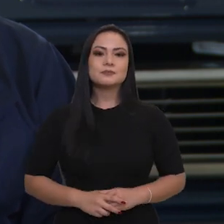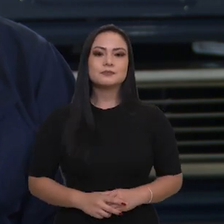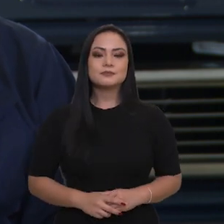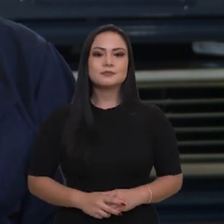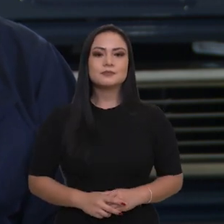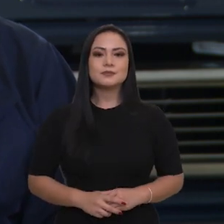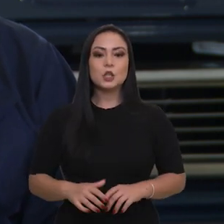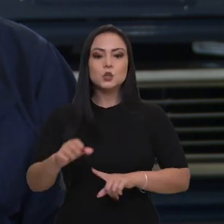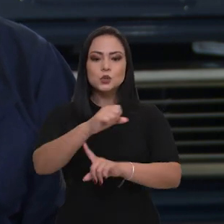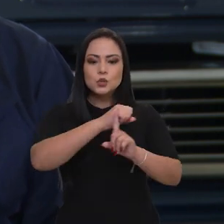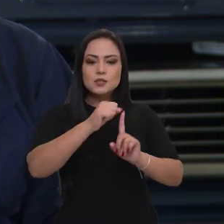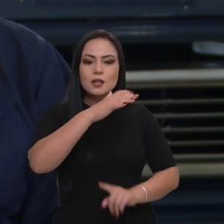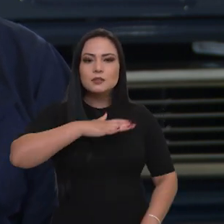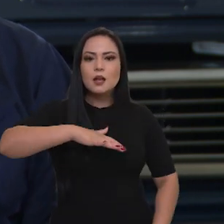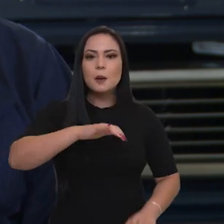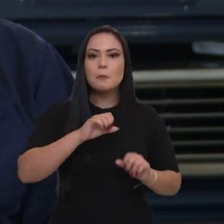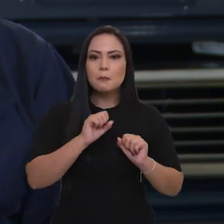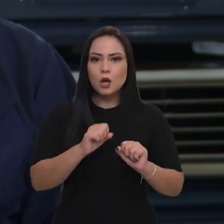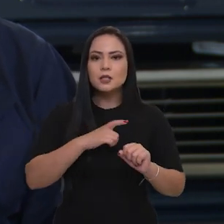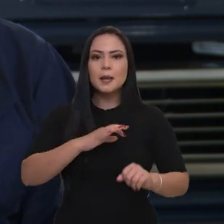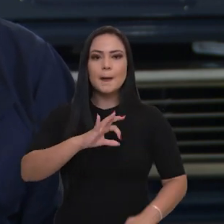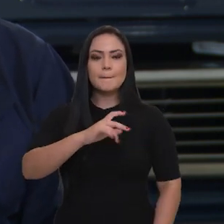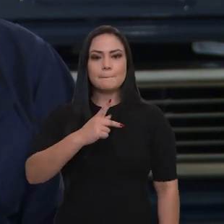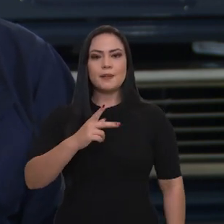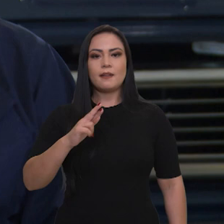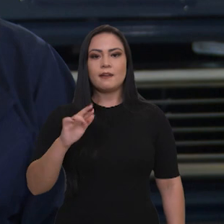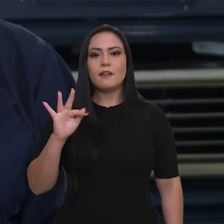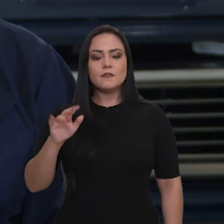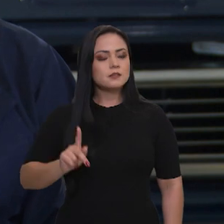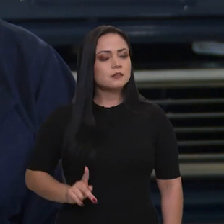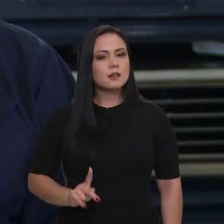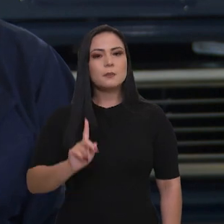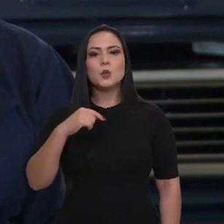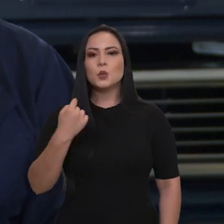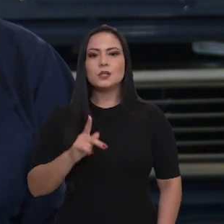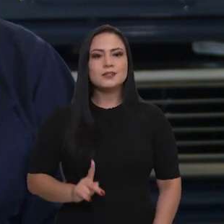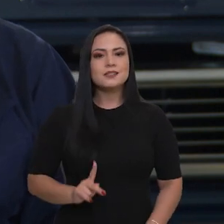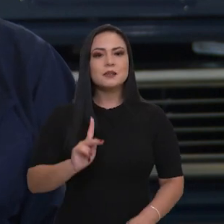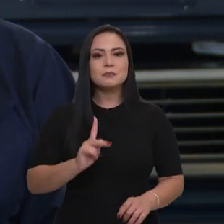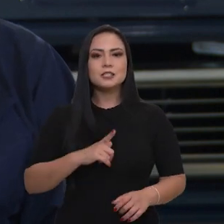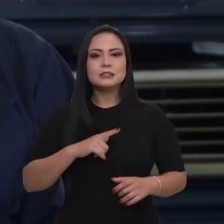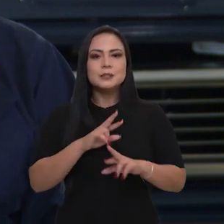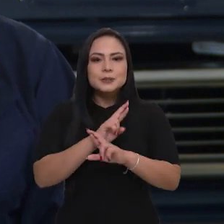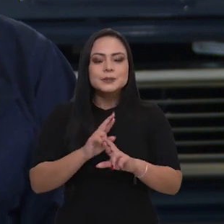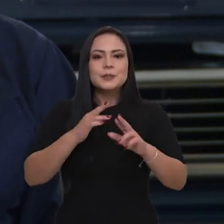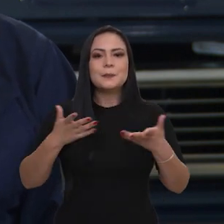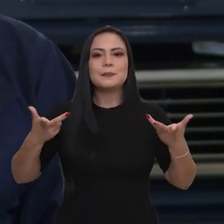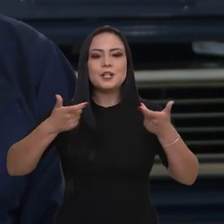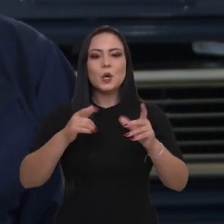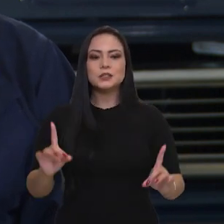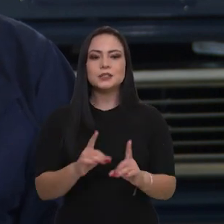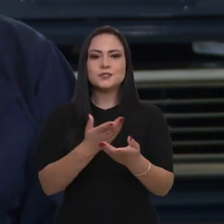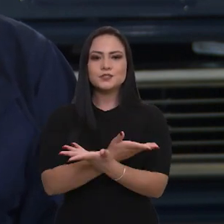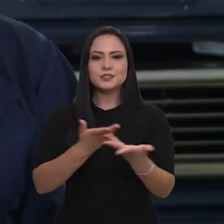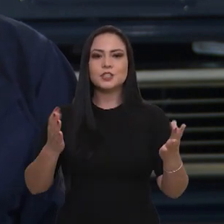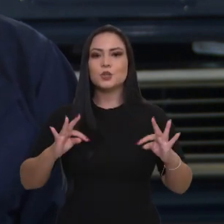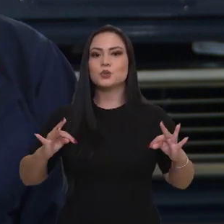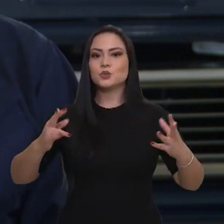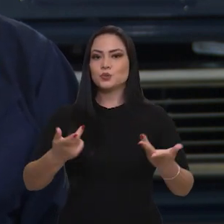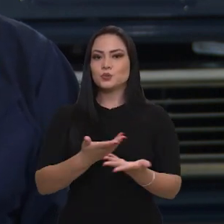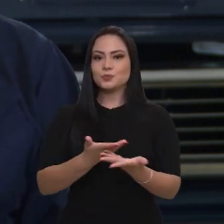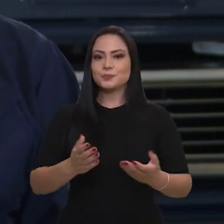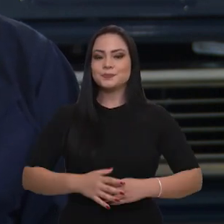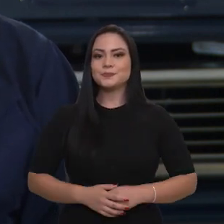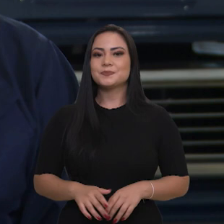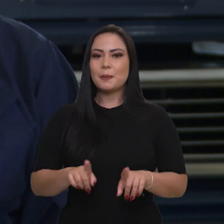contar com a Polícia Rodoviária Federal sempre, e nós estamos sempre nos esmerando para poder atender melhor os senhores. E para o nosso público